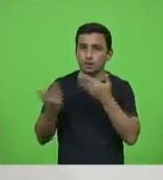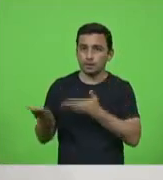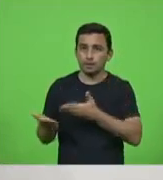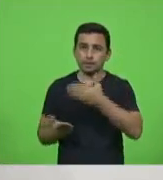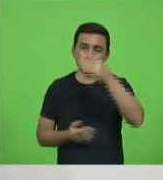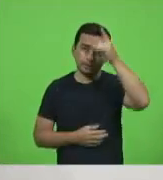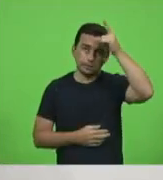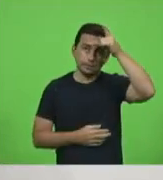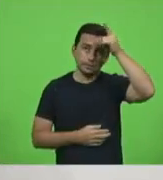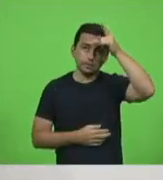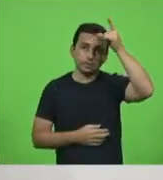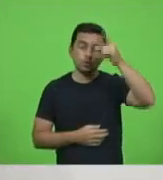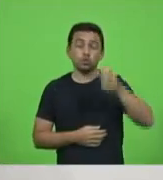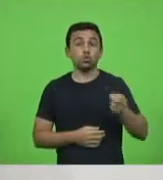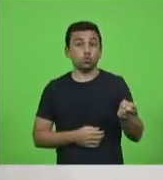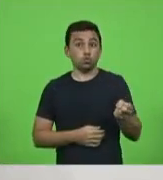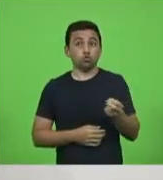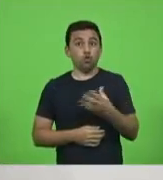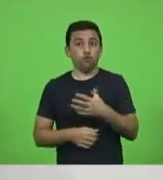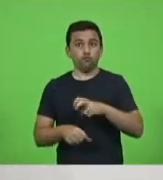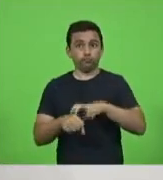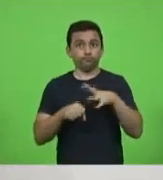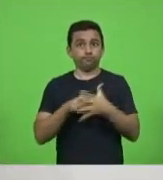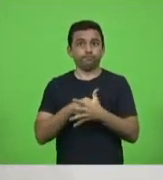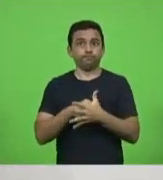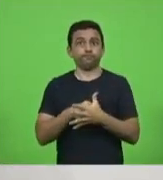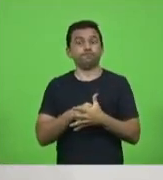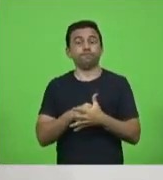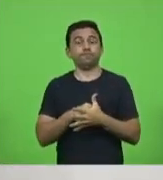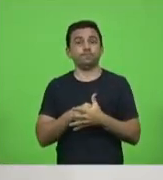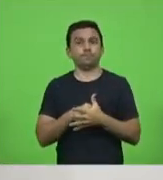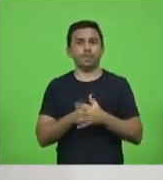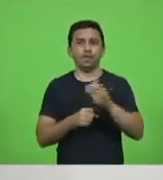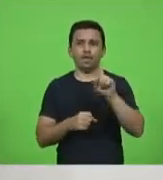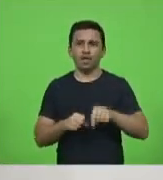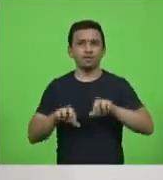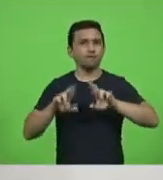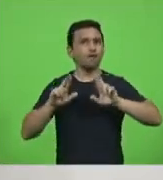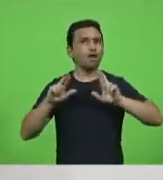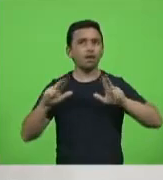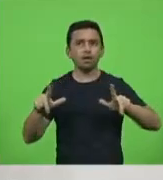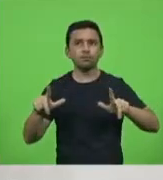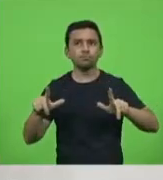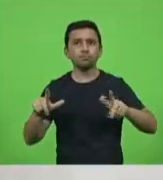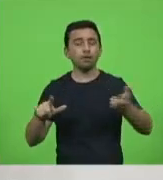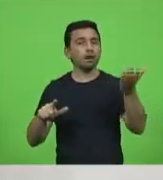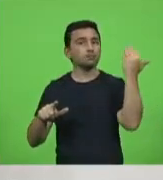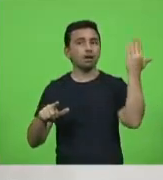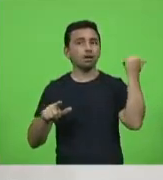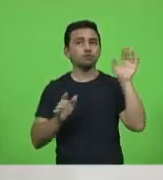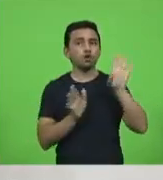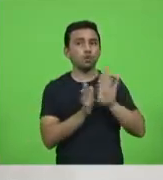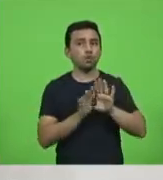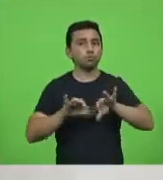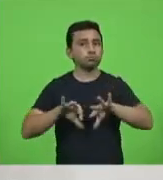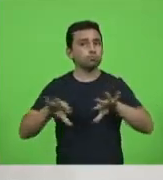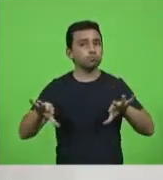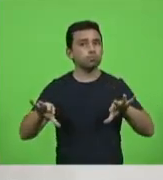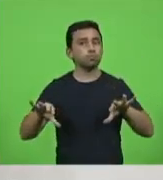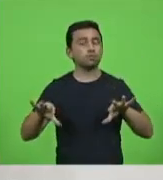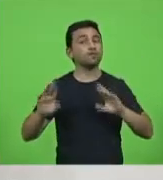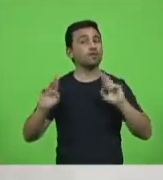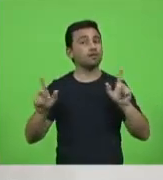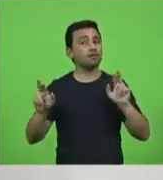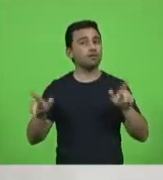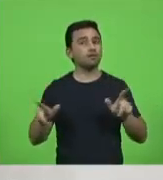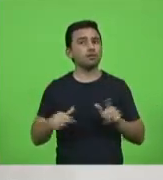que a nova cepa que veio por aí, as novas cepas do vírus, são distintas daquelas de quando ele chegou, no Estado e no nosso país.